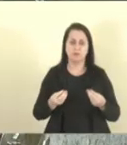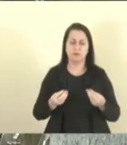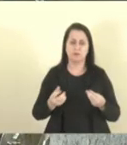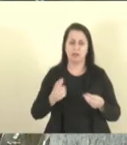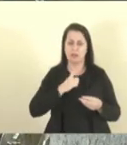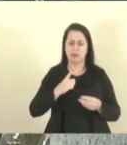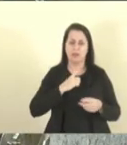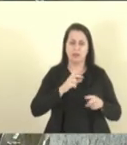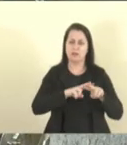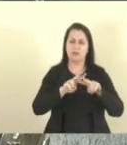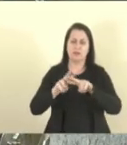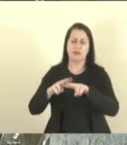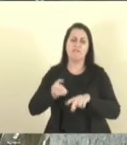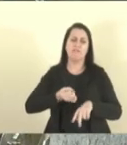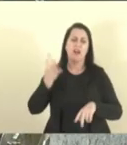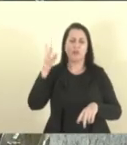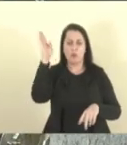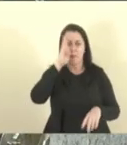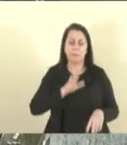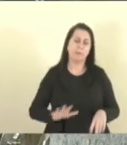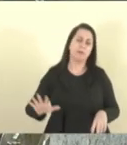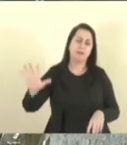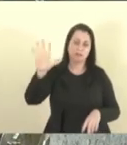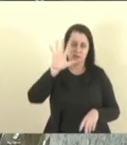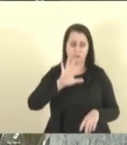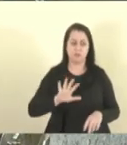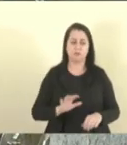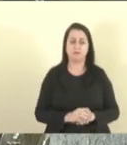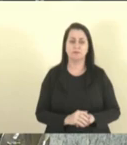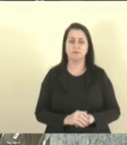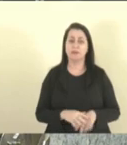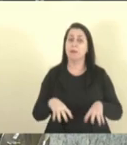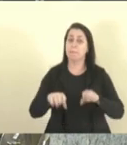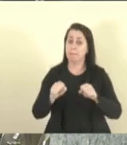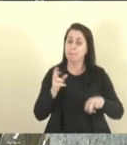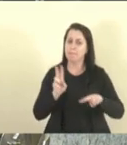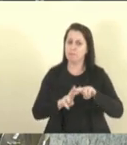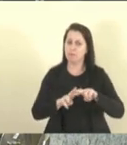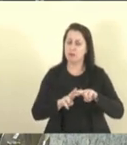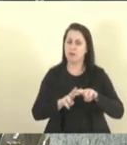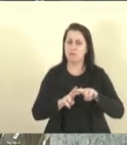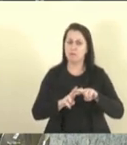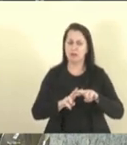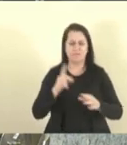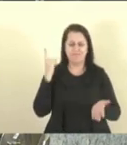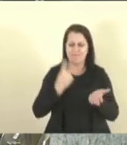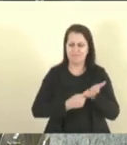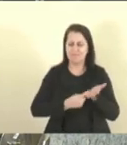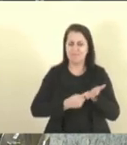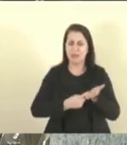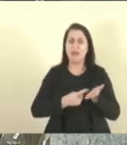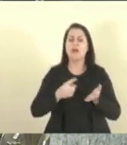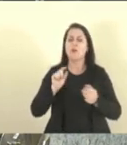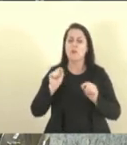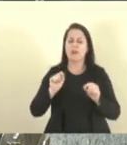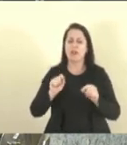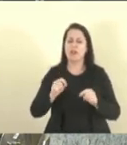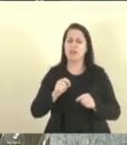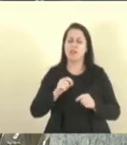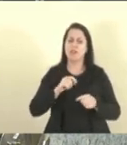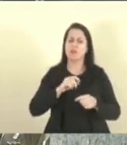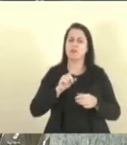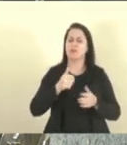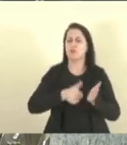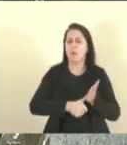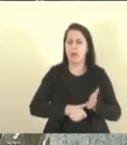presídios, do Brasil, não dos Pesinos Santos, do Brasil, ele é preso, autuado em flagrante, com documento ideologicamente falso, documento